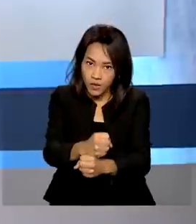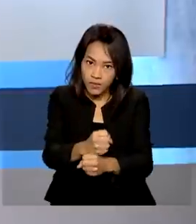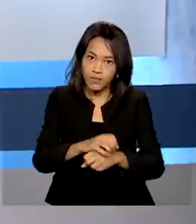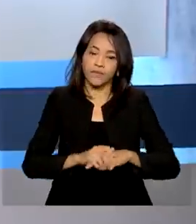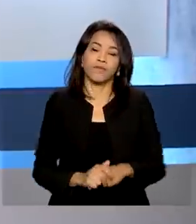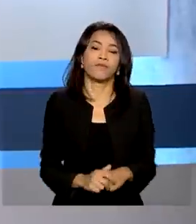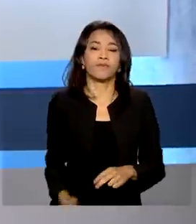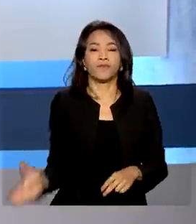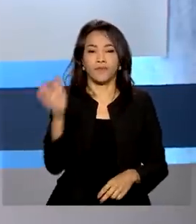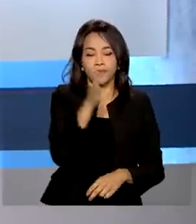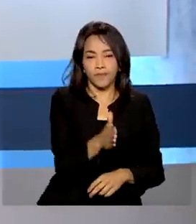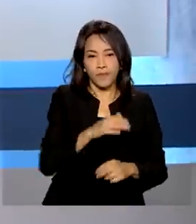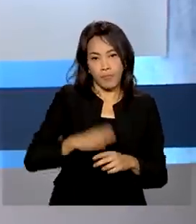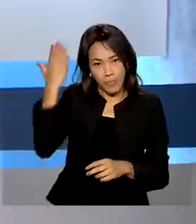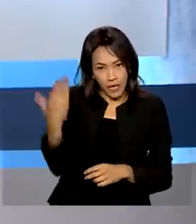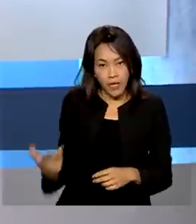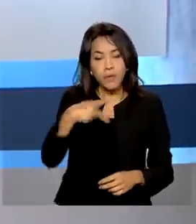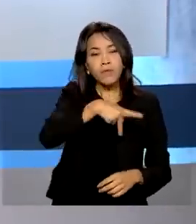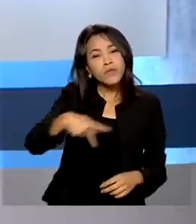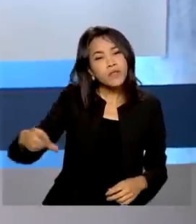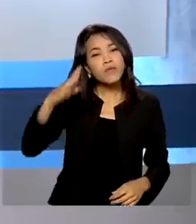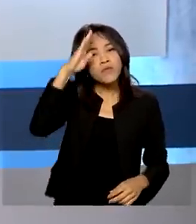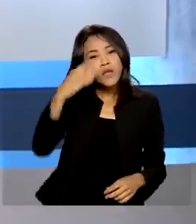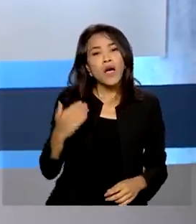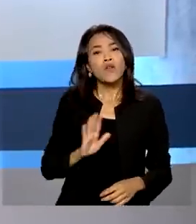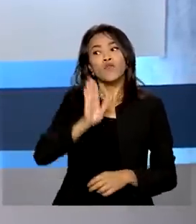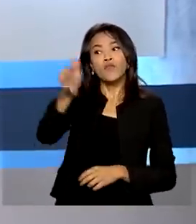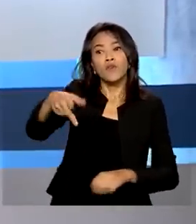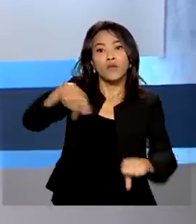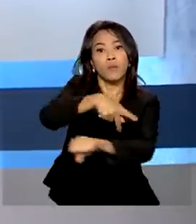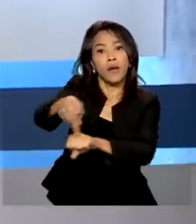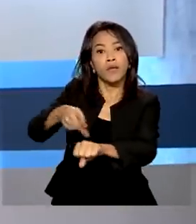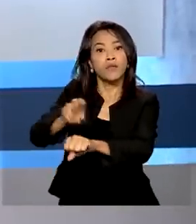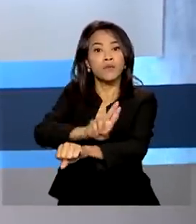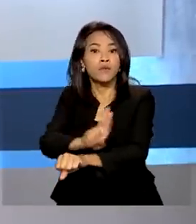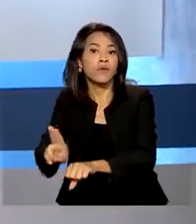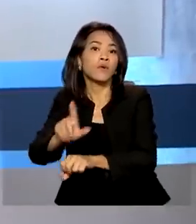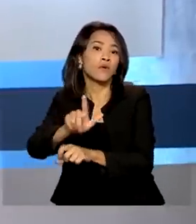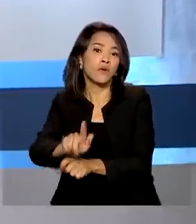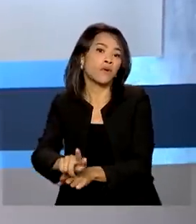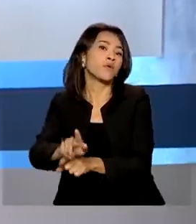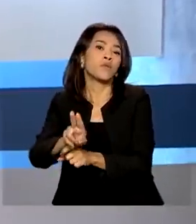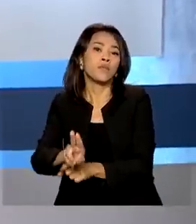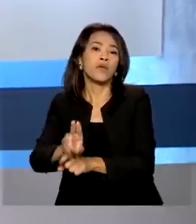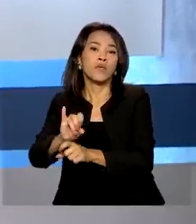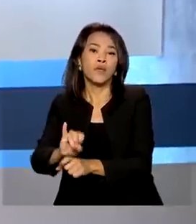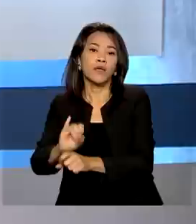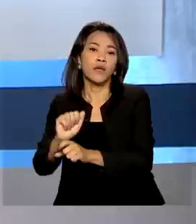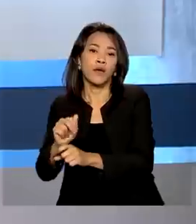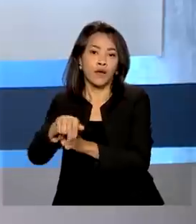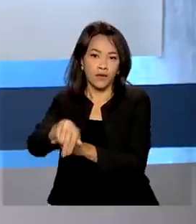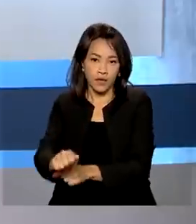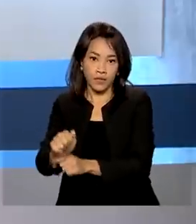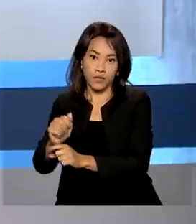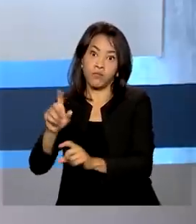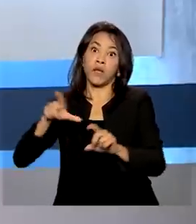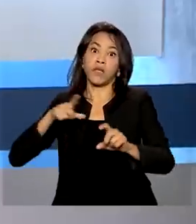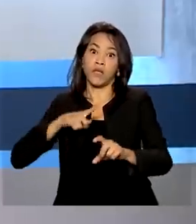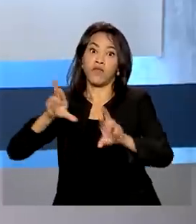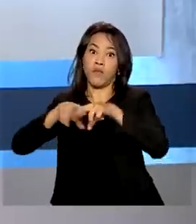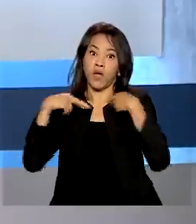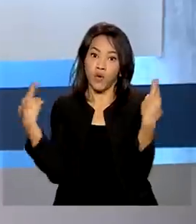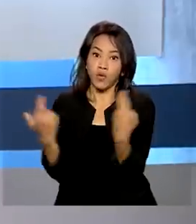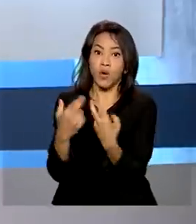E o presidente Jair Bolsonaro esteve na Guiana, onde se reuniu em Georgetown com o presidente Mohamed Ali. Entre os